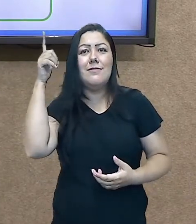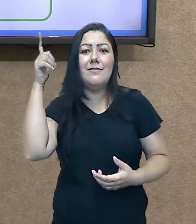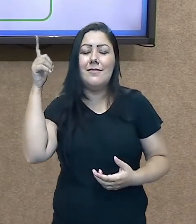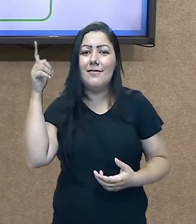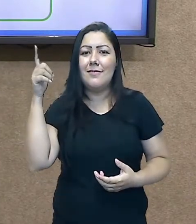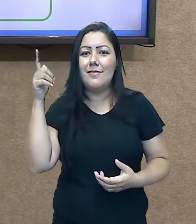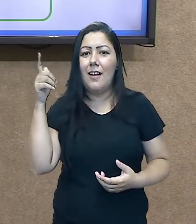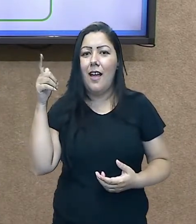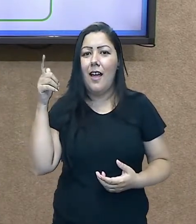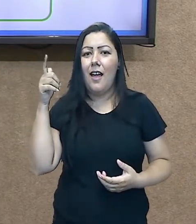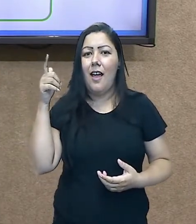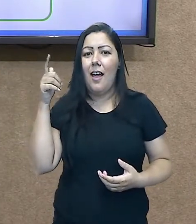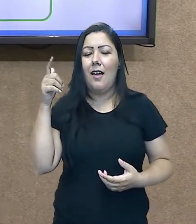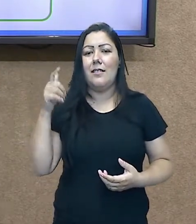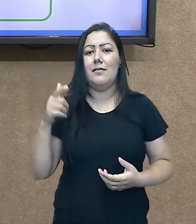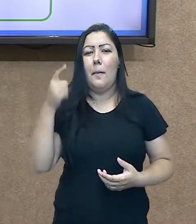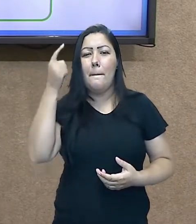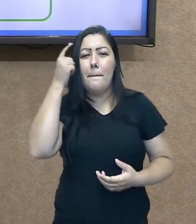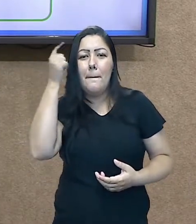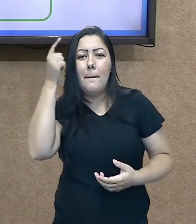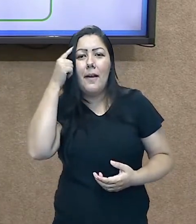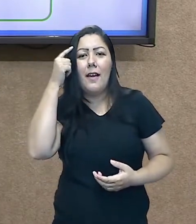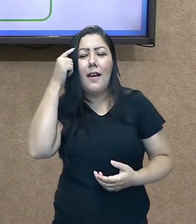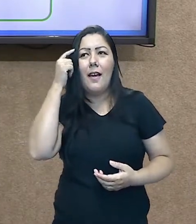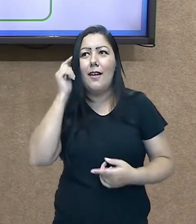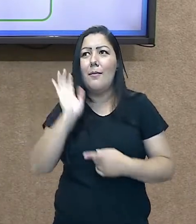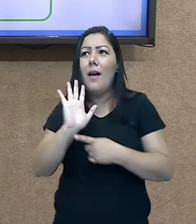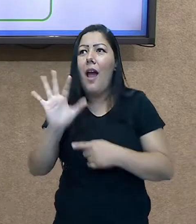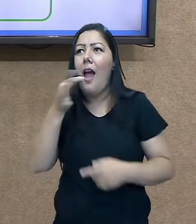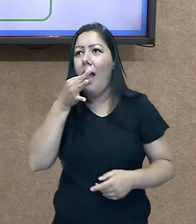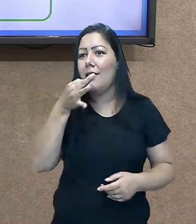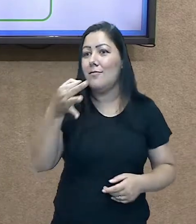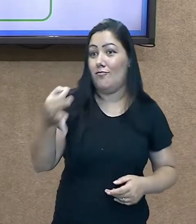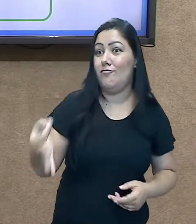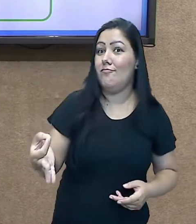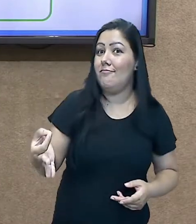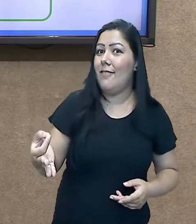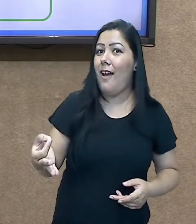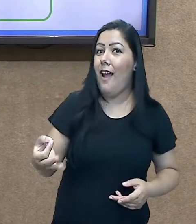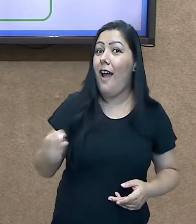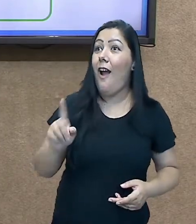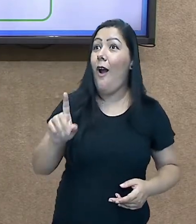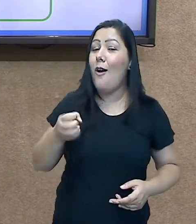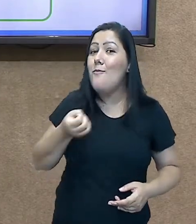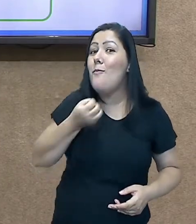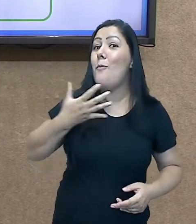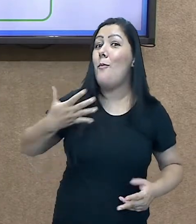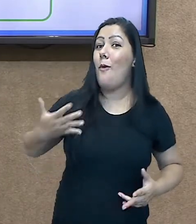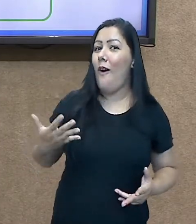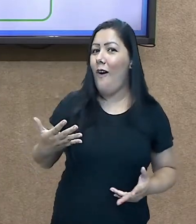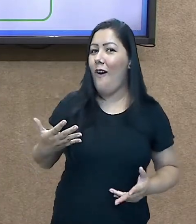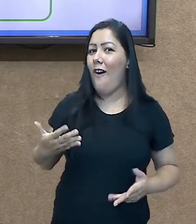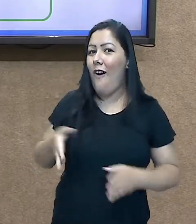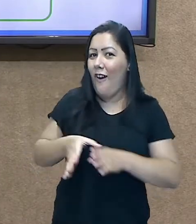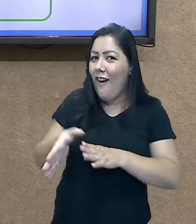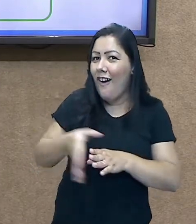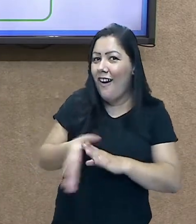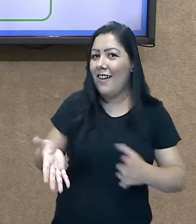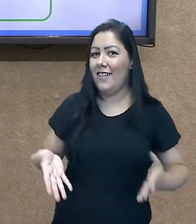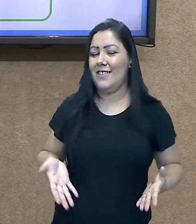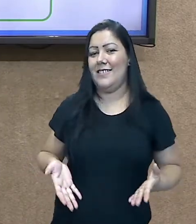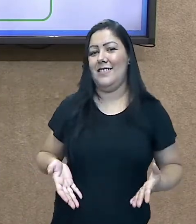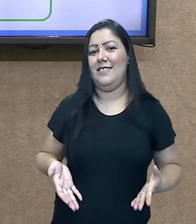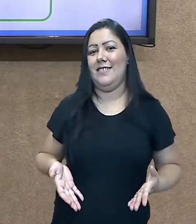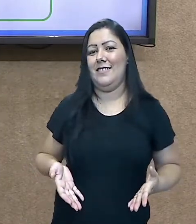Quantas coisas nós não fazemos, porque alguém nos deu a ideia. E essa ideia não precisa de vir de alguém